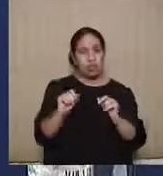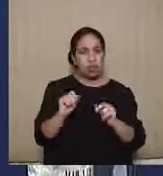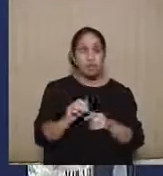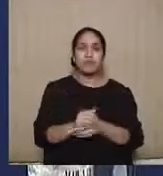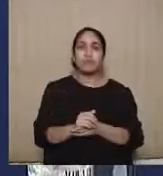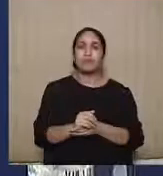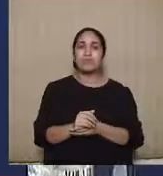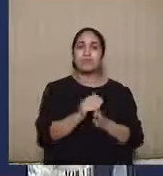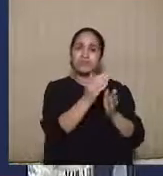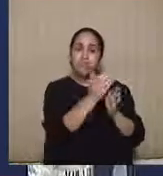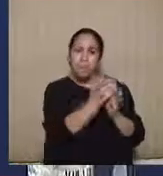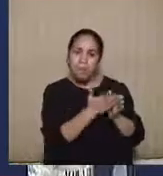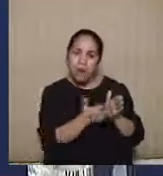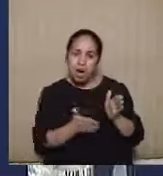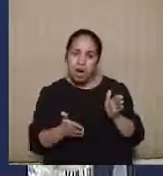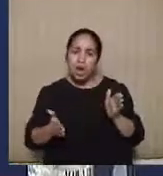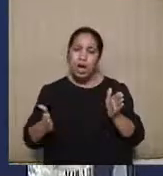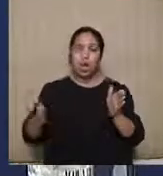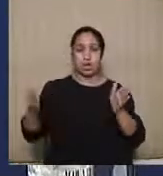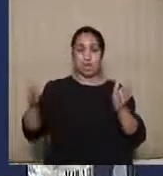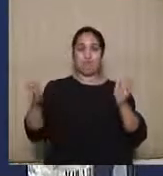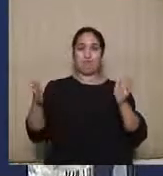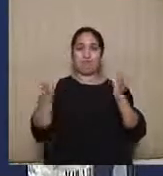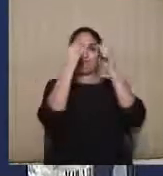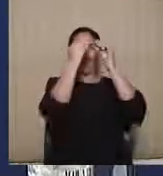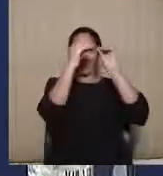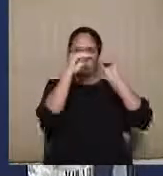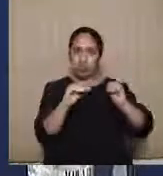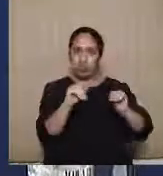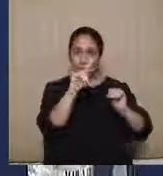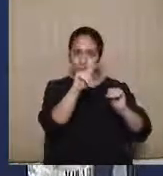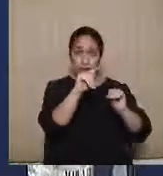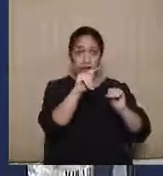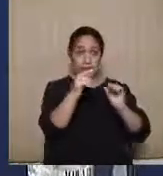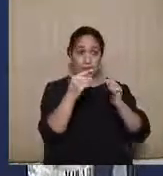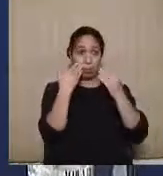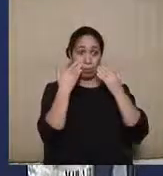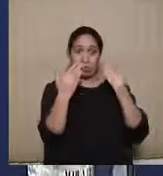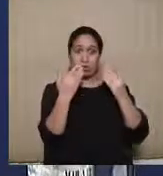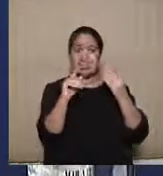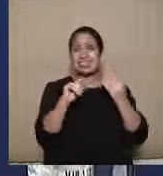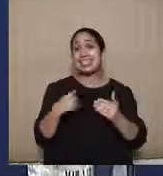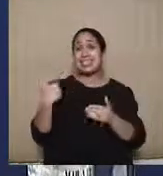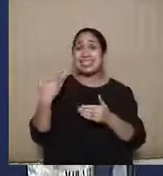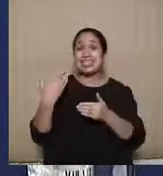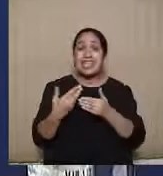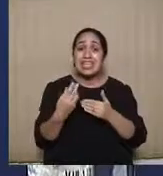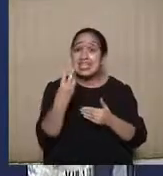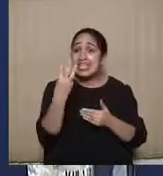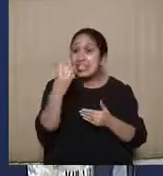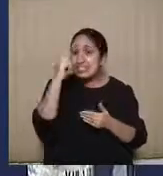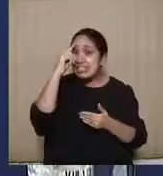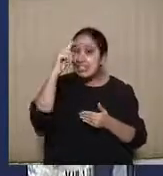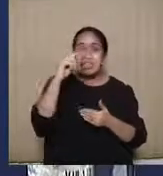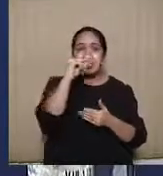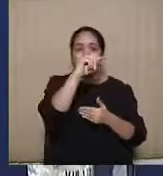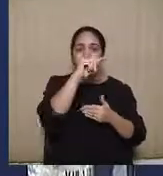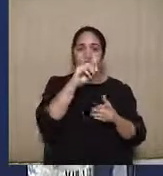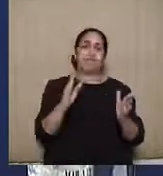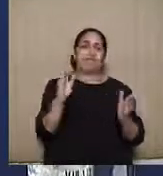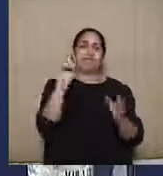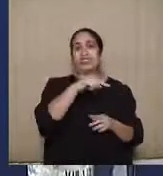durante todo o período em que aquele conteúdo irregular esteja exibido e até três dias após a cessação da exibição.